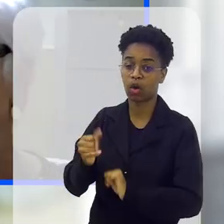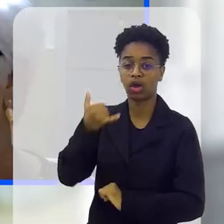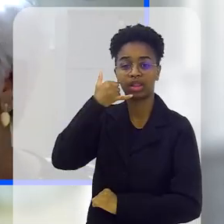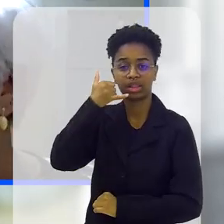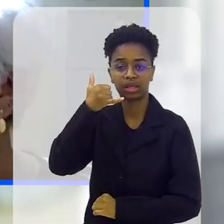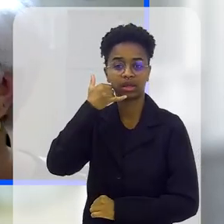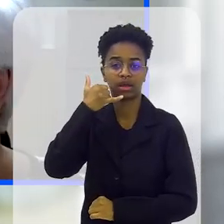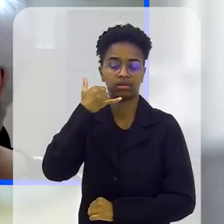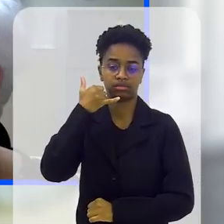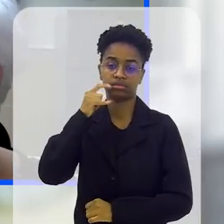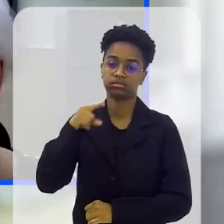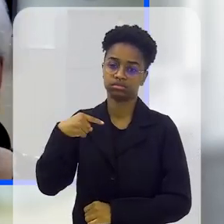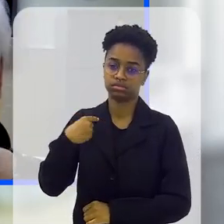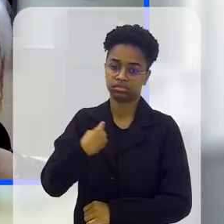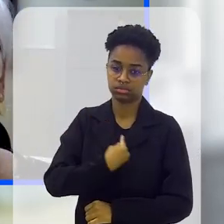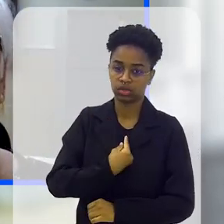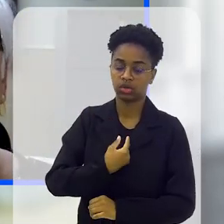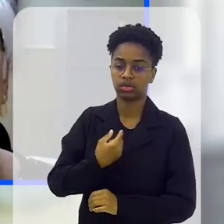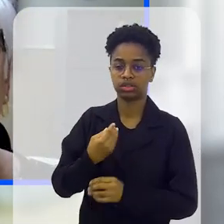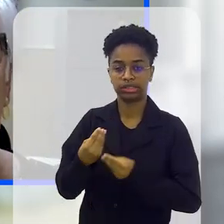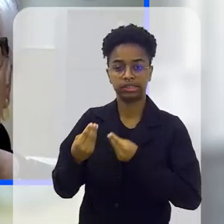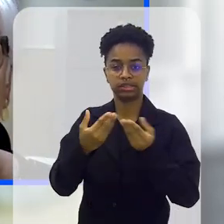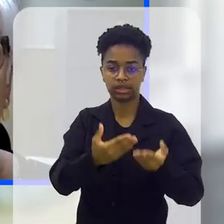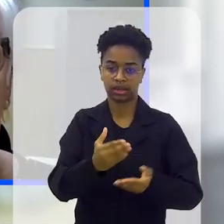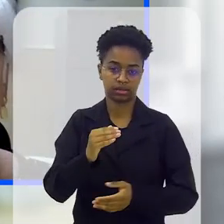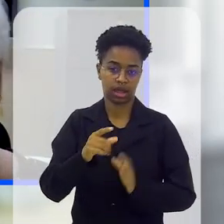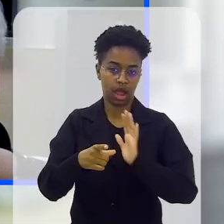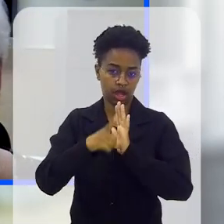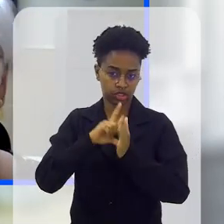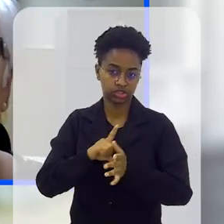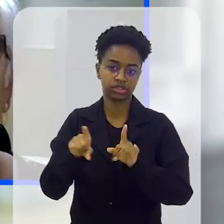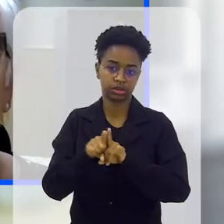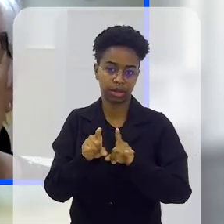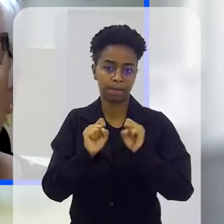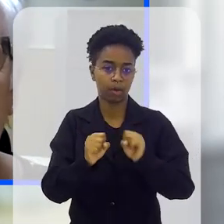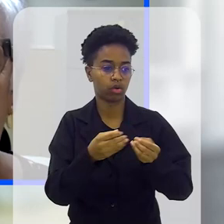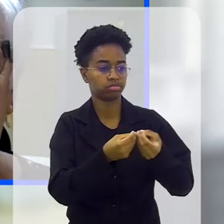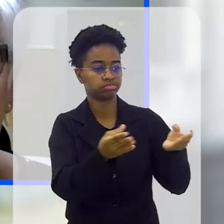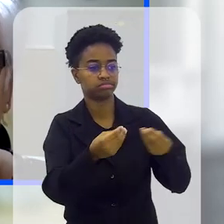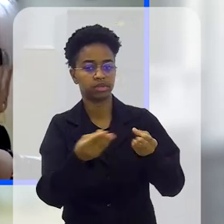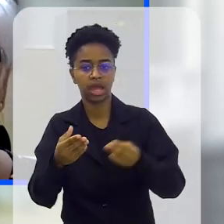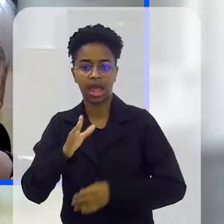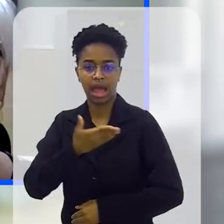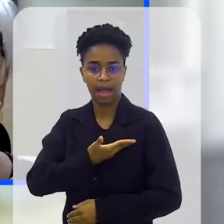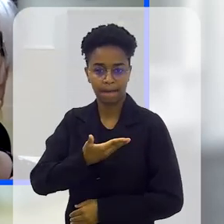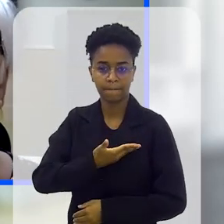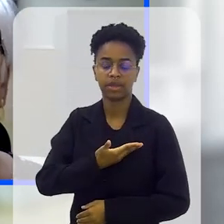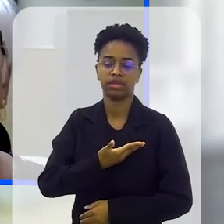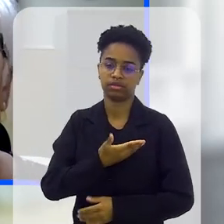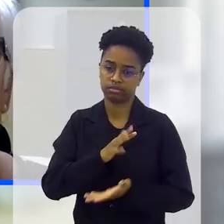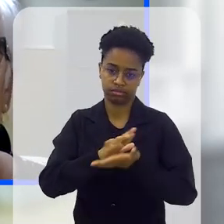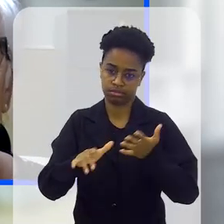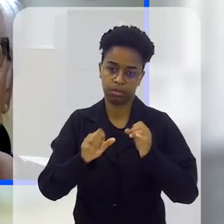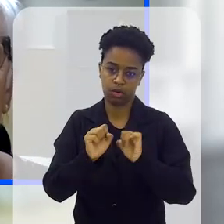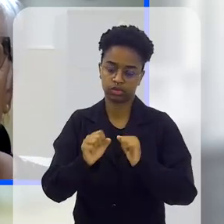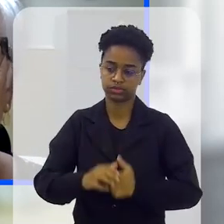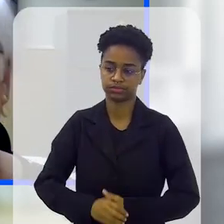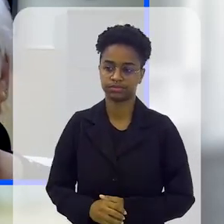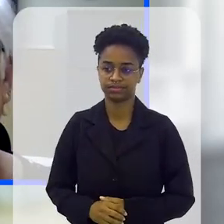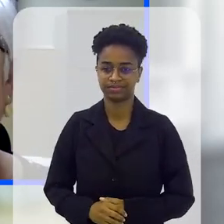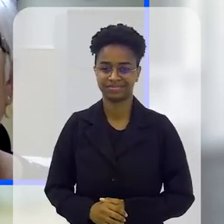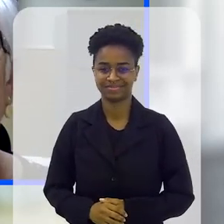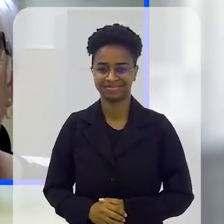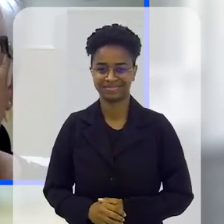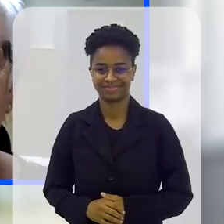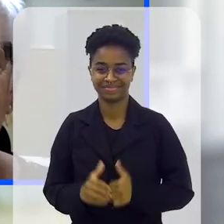tica antecipada, é só ligar para a gente que a gente já manda alguns ticos antecipados para você distribuir aí para os amigos, para os